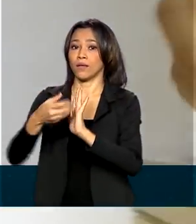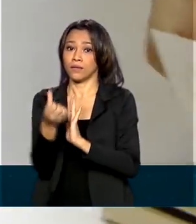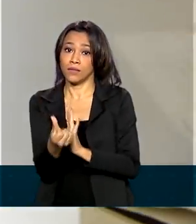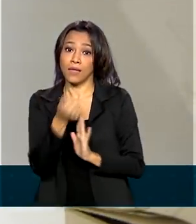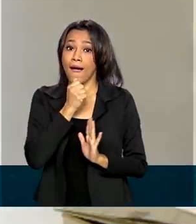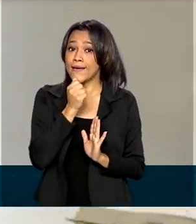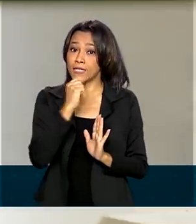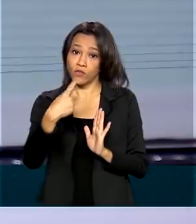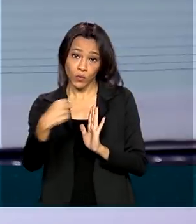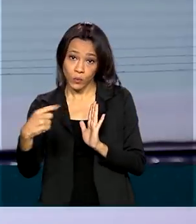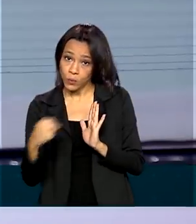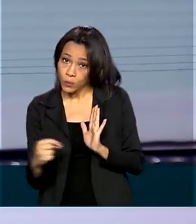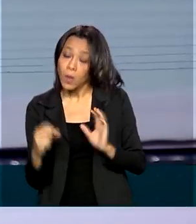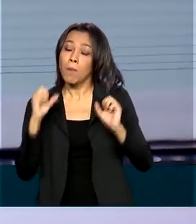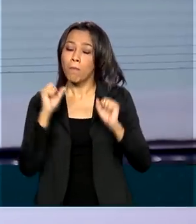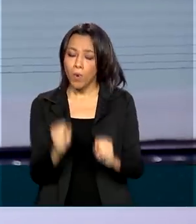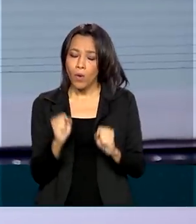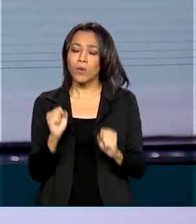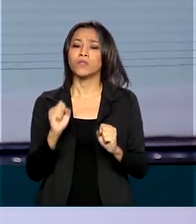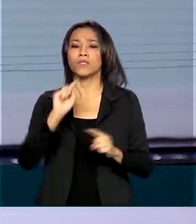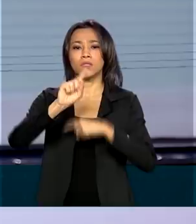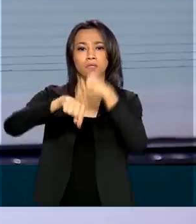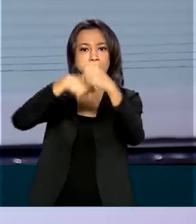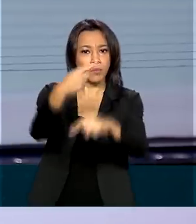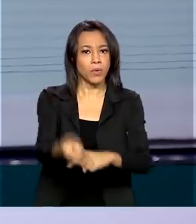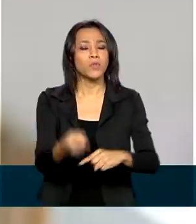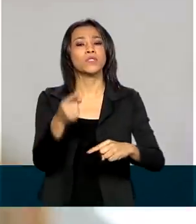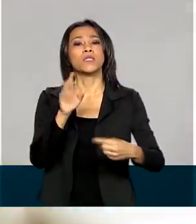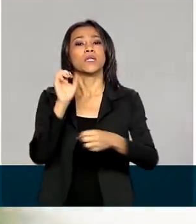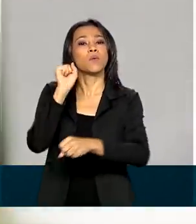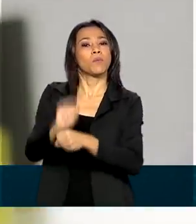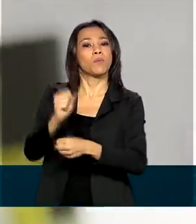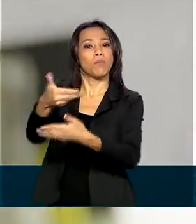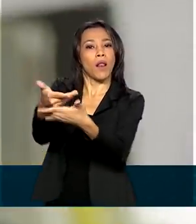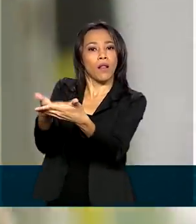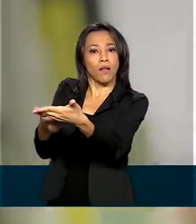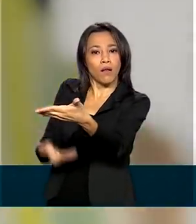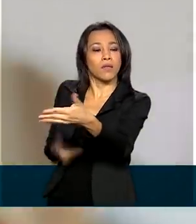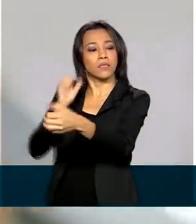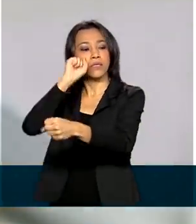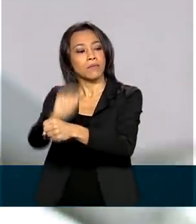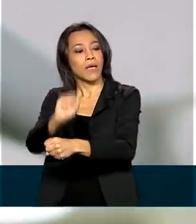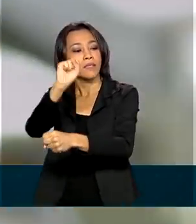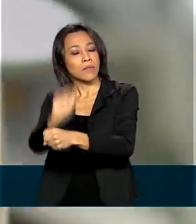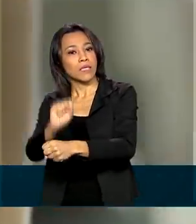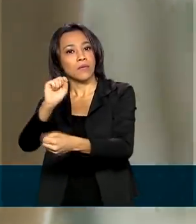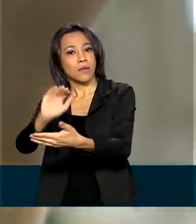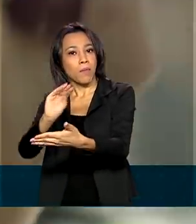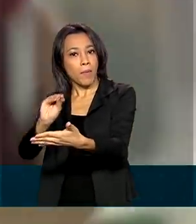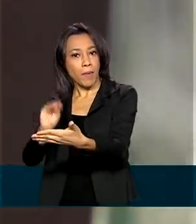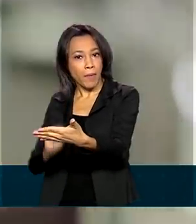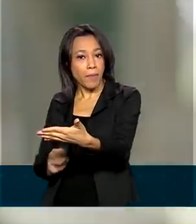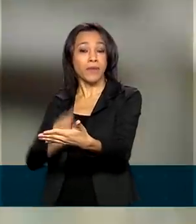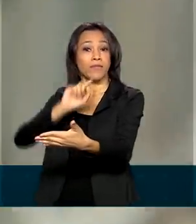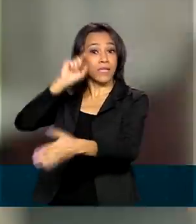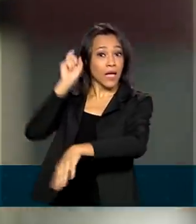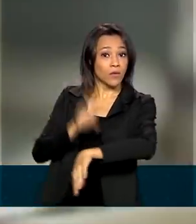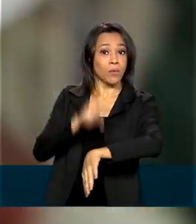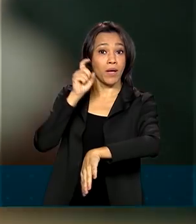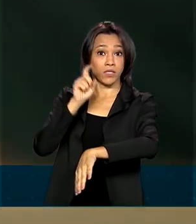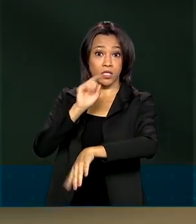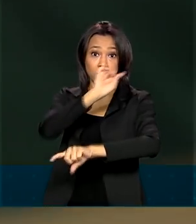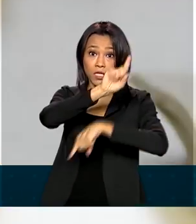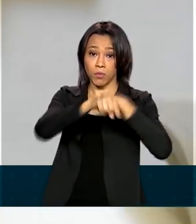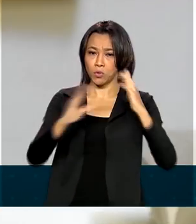-selecionados podem disputar uma das vagas da lista de espera. A inscrição nessa lista será automática e o prazo de convocação